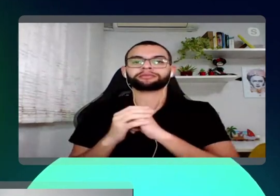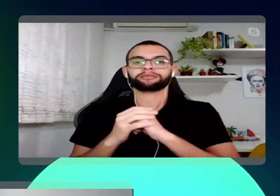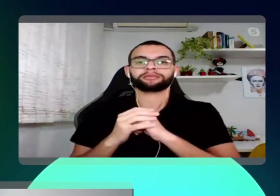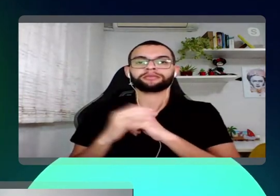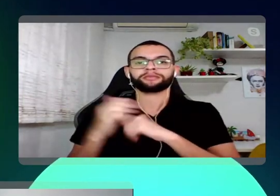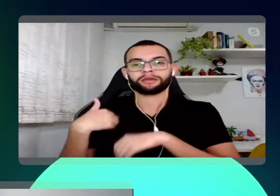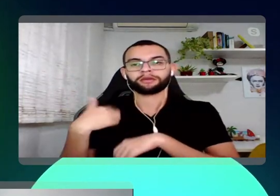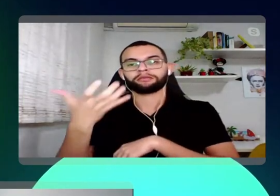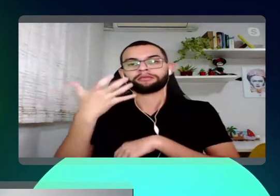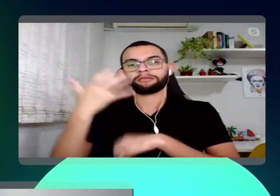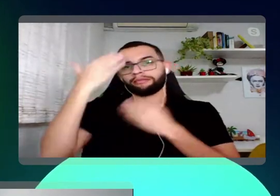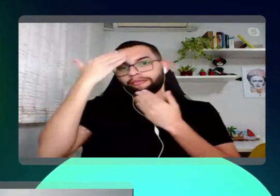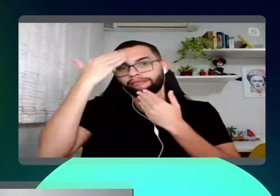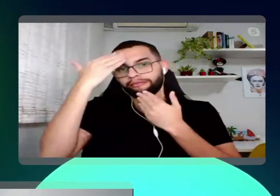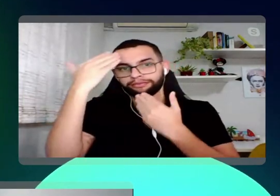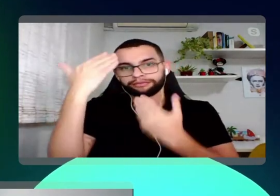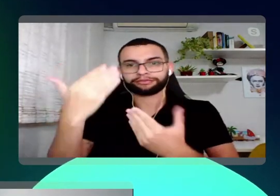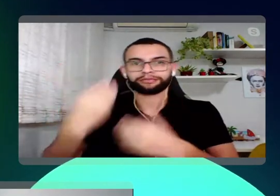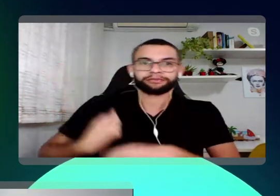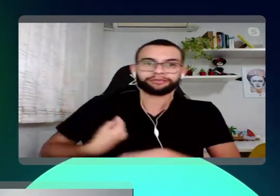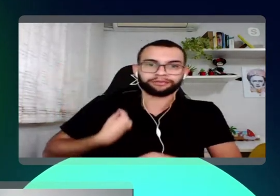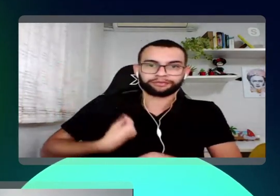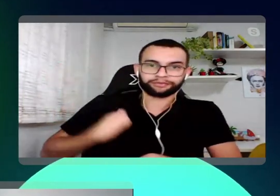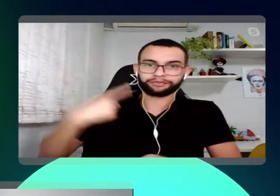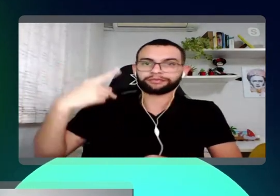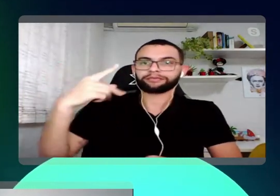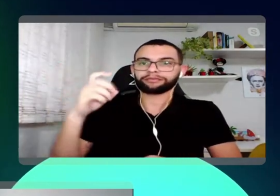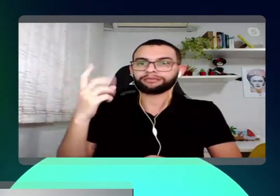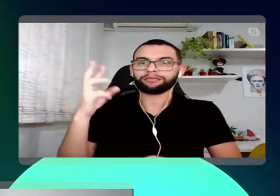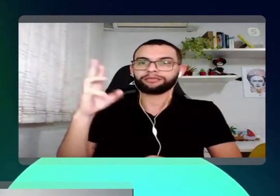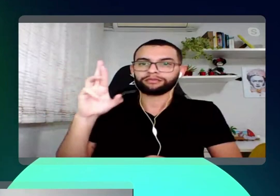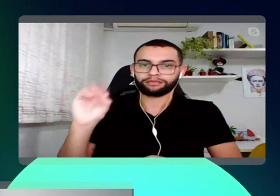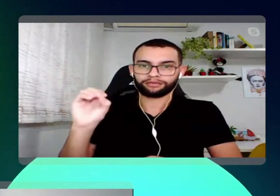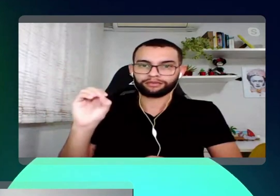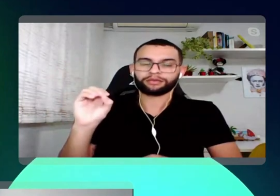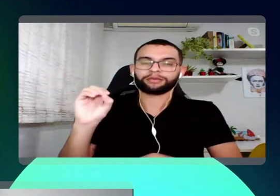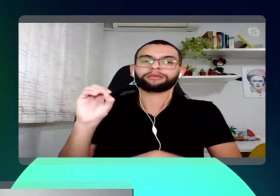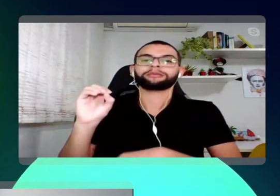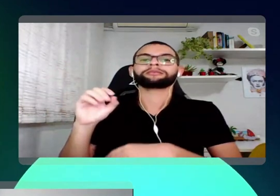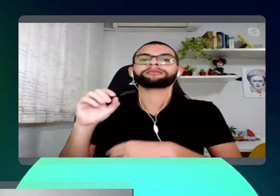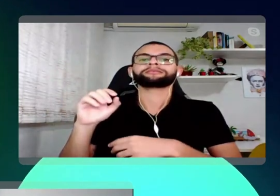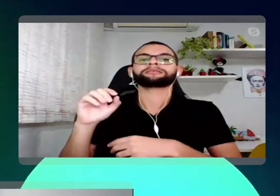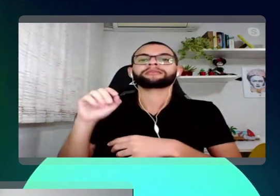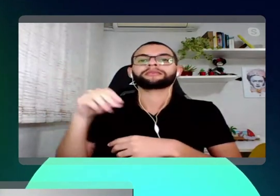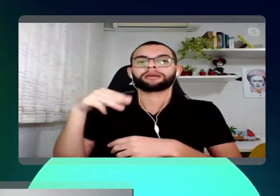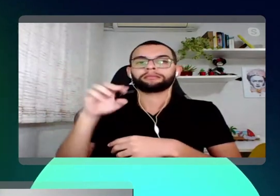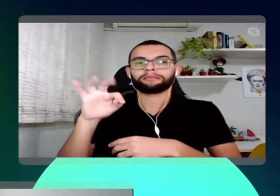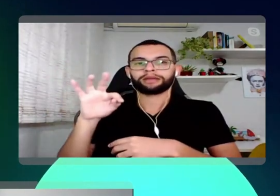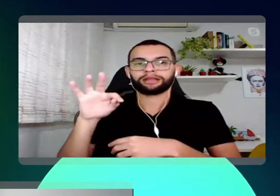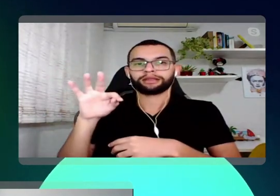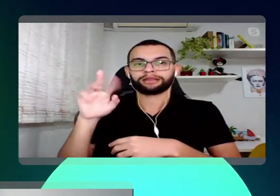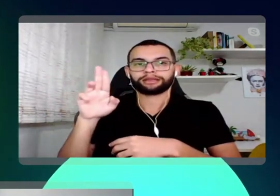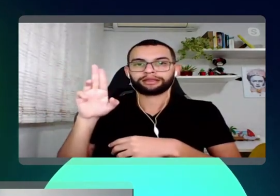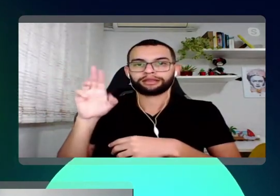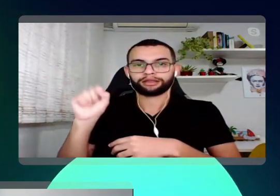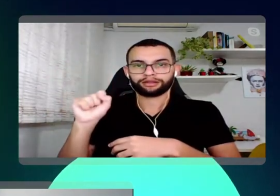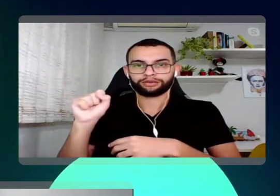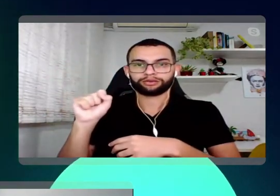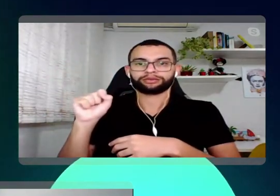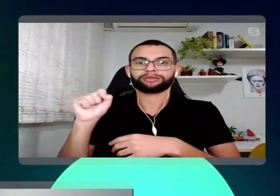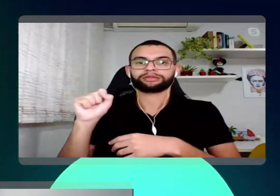eu gostaria de agradecer a presença do Pedro. Matheus, monta aí o